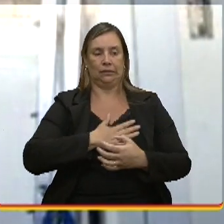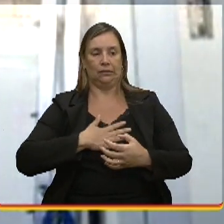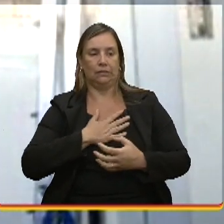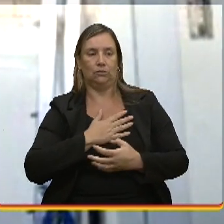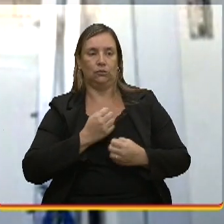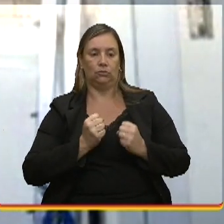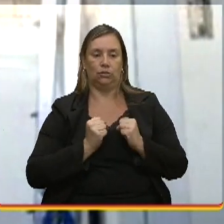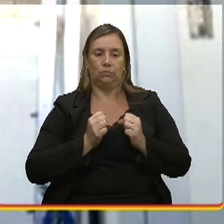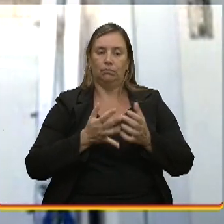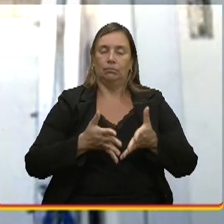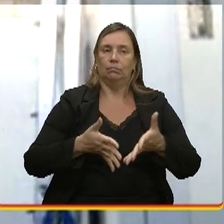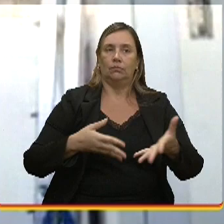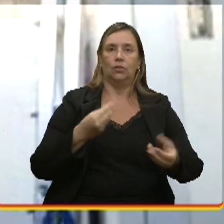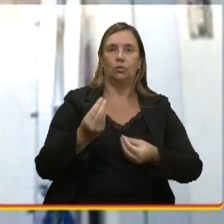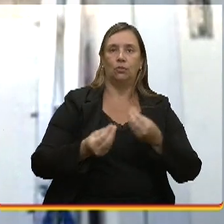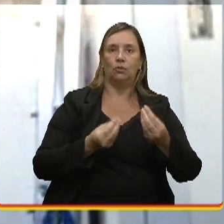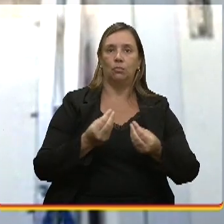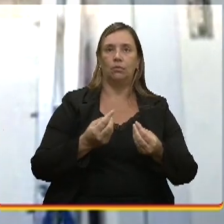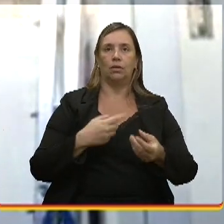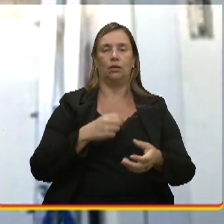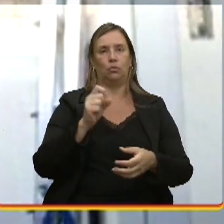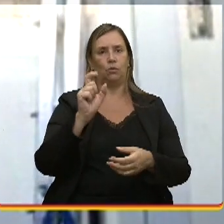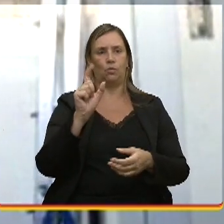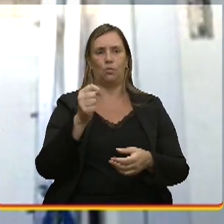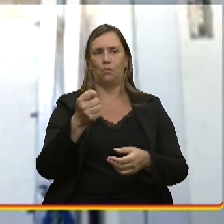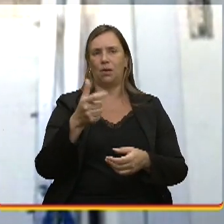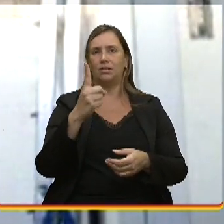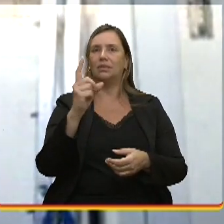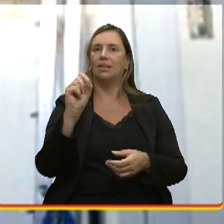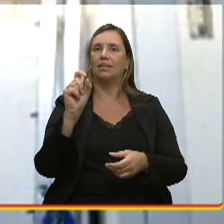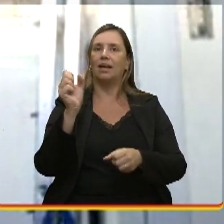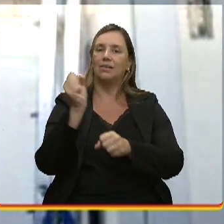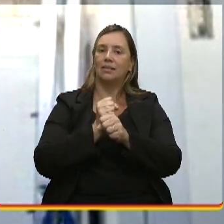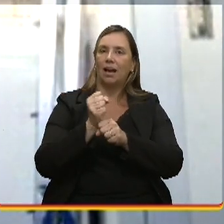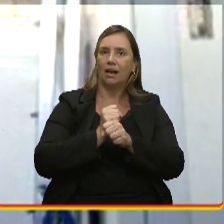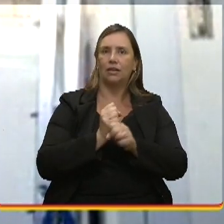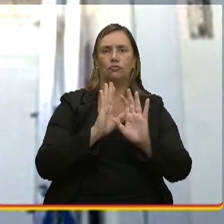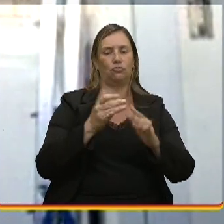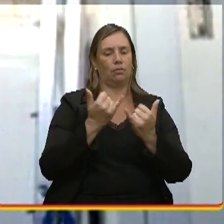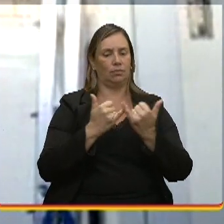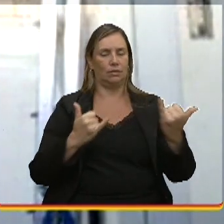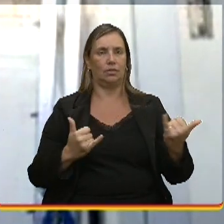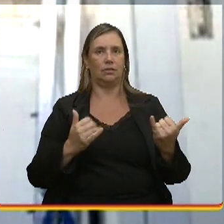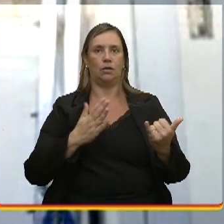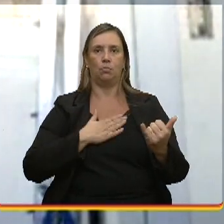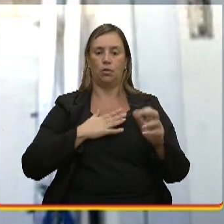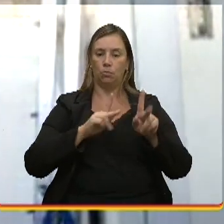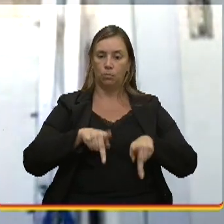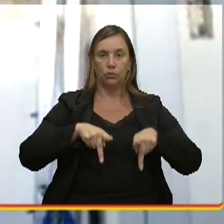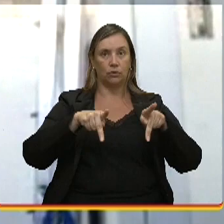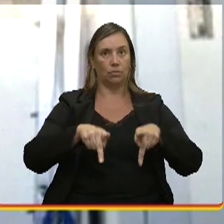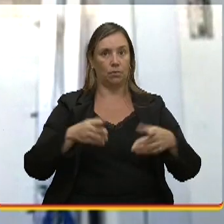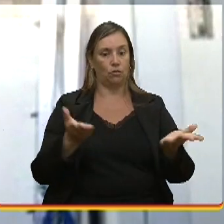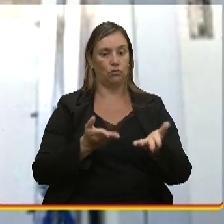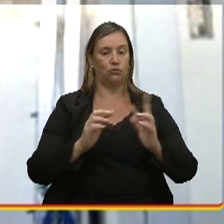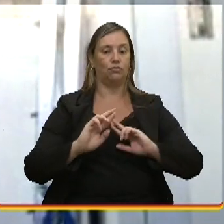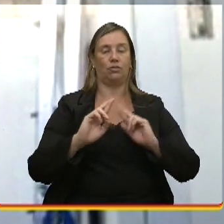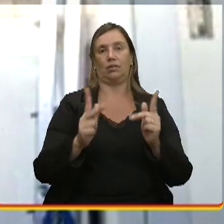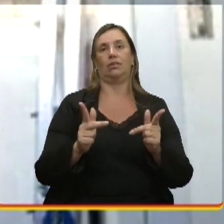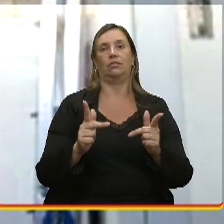quase 10 anos eletricista, né? Eu já atuo de uma forma... O meu posicionamento já é diferente.